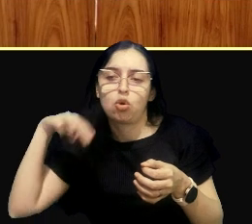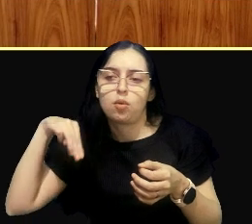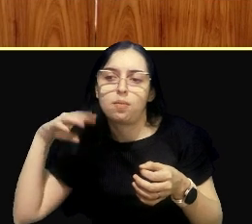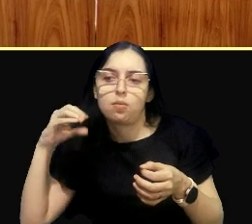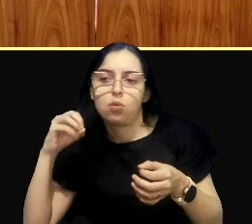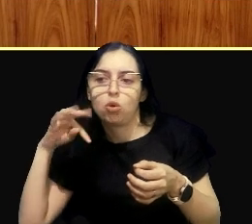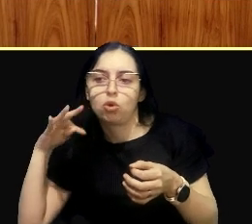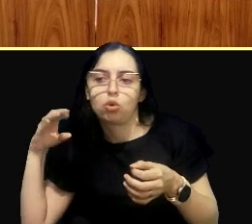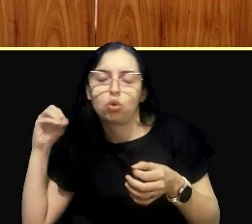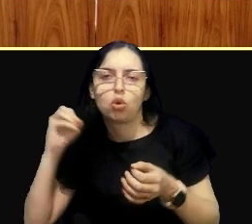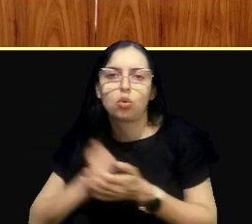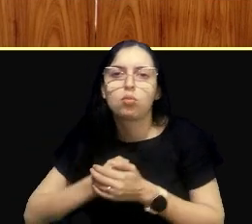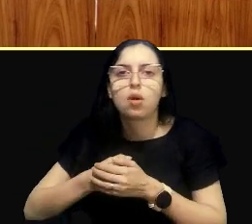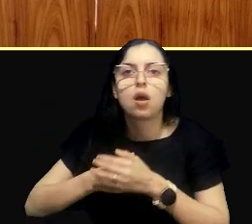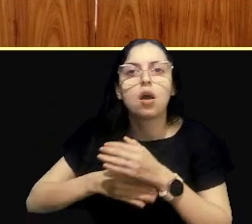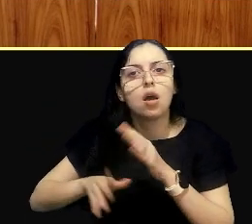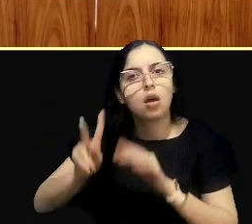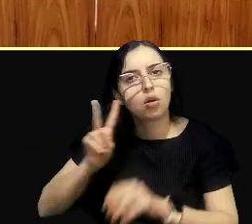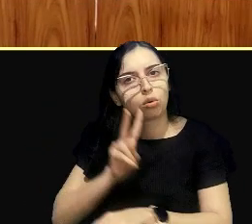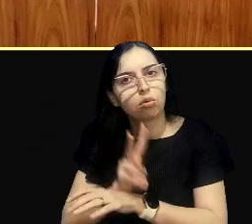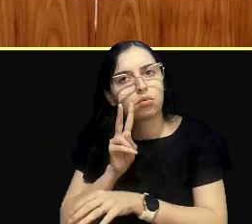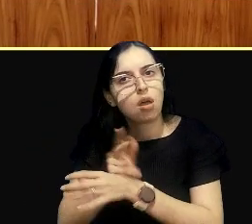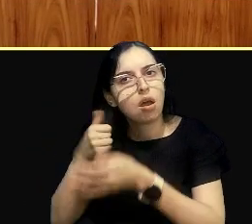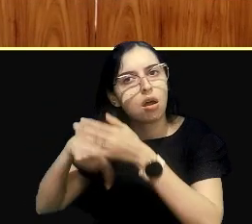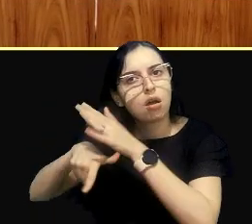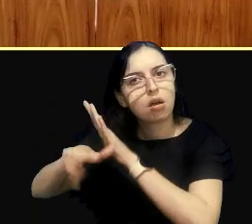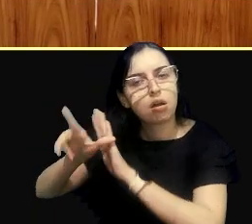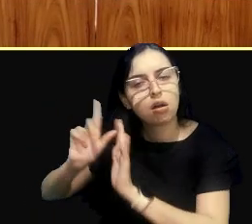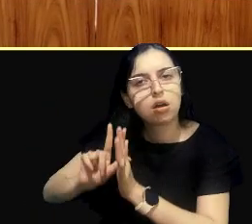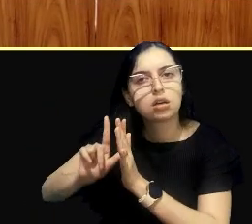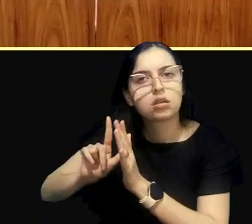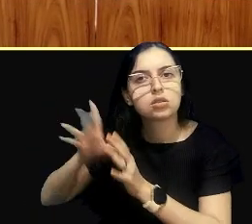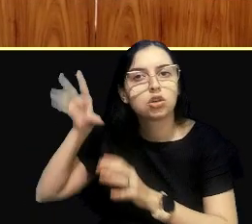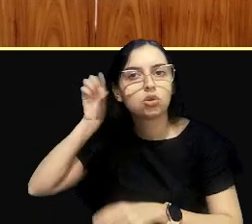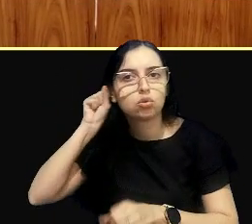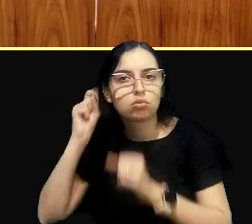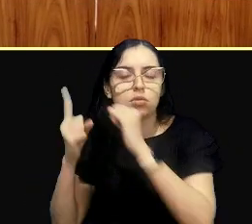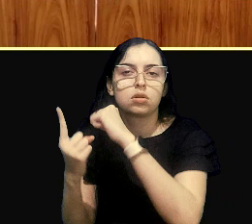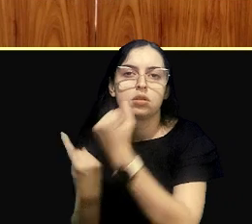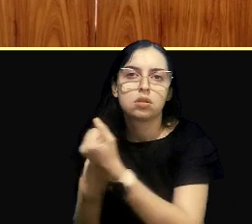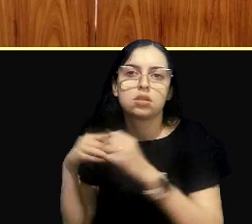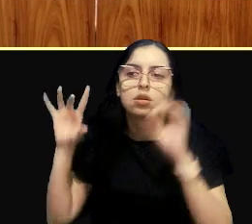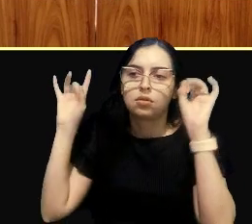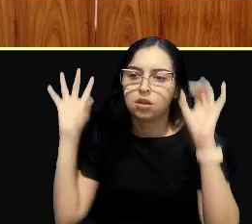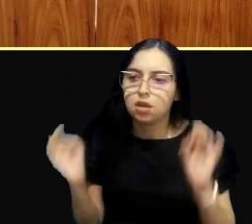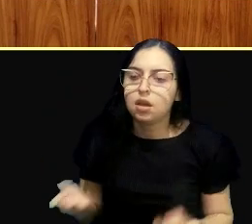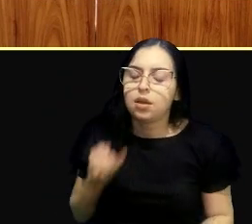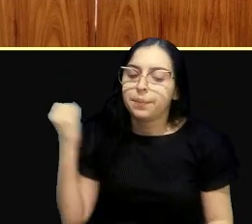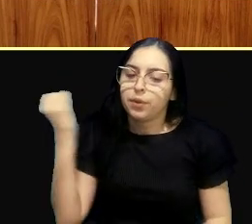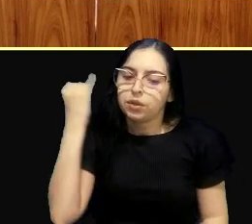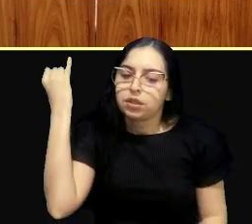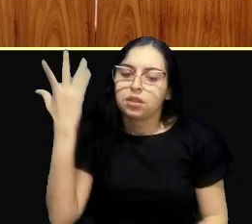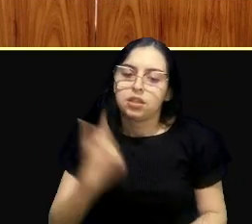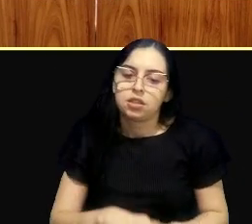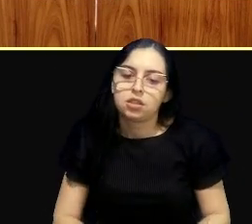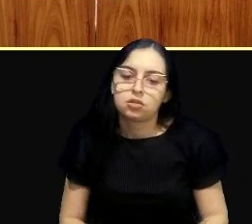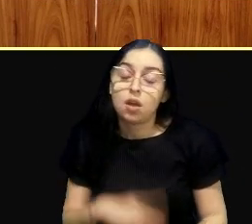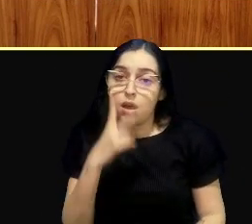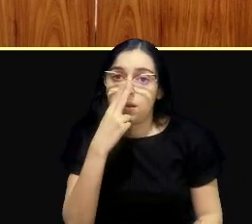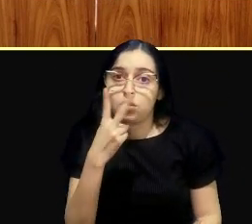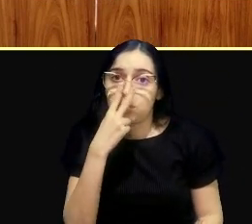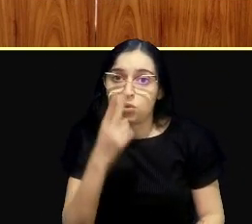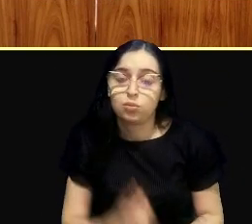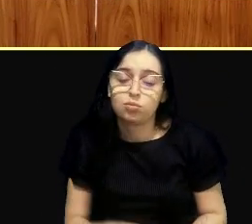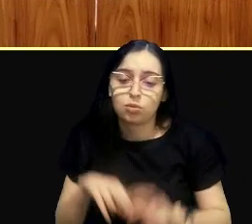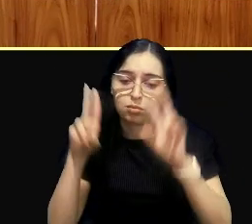antes, e também a participação da escuta social, se aquilo ali é importante ou não, eu acho que um bom